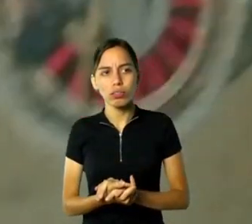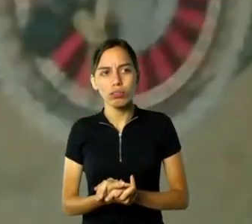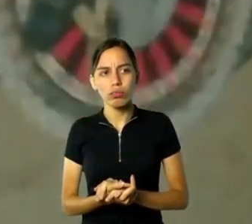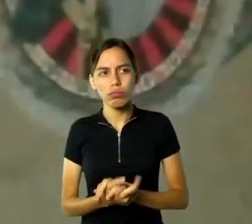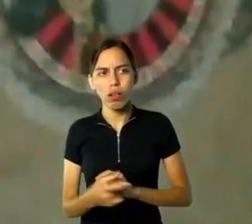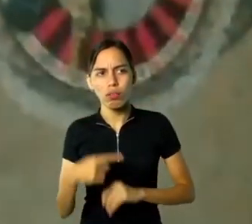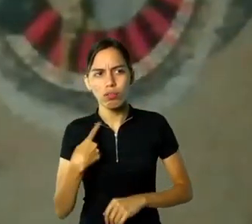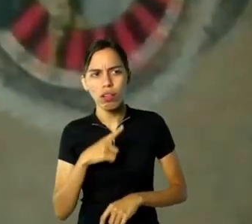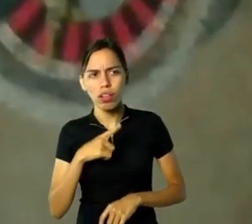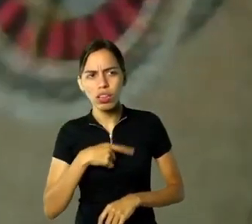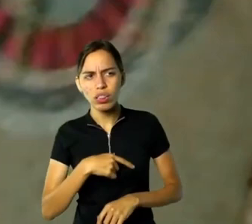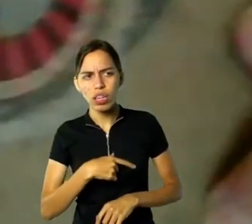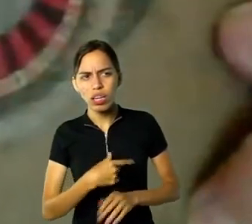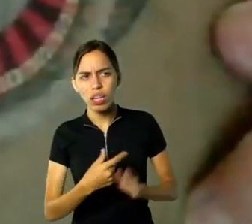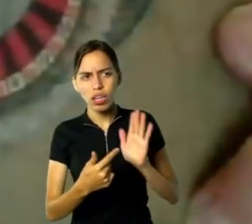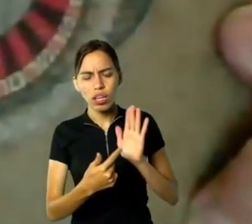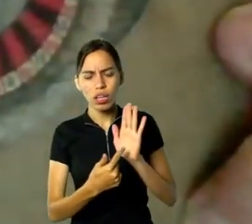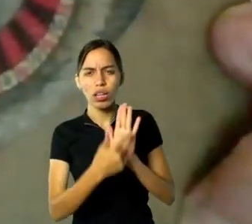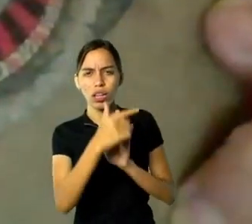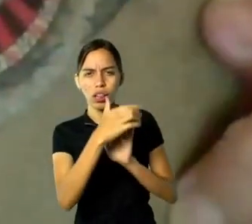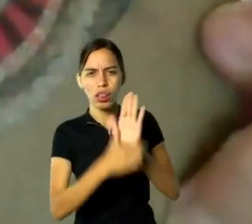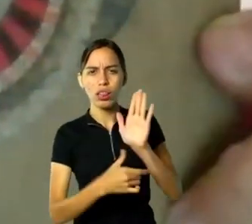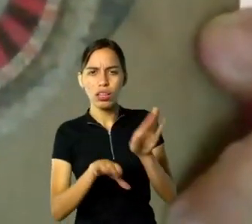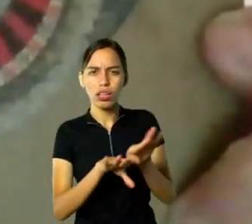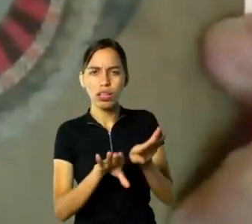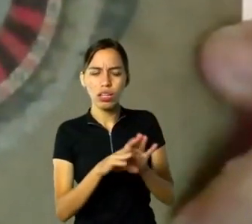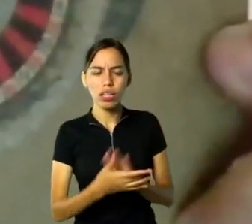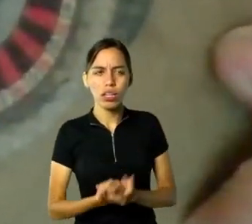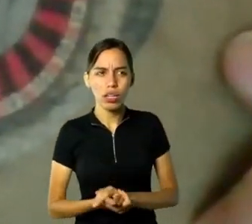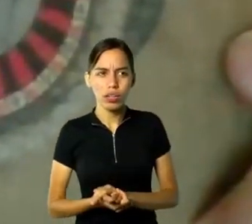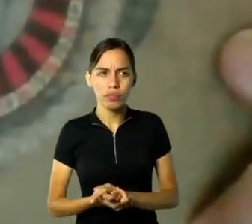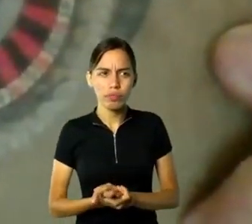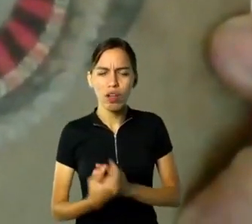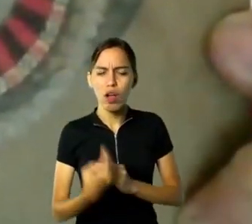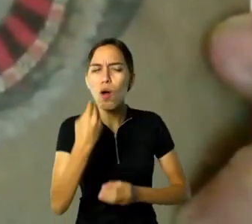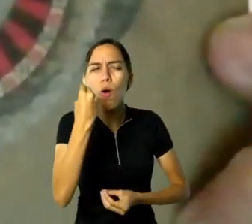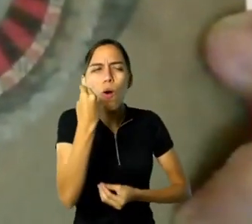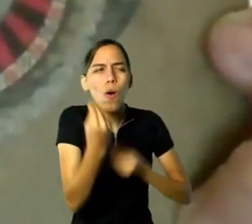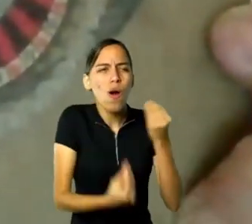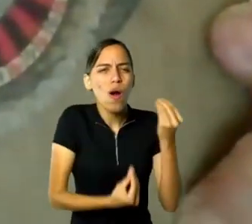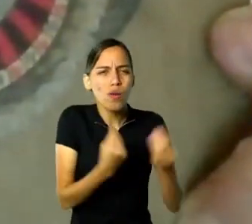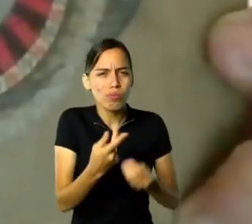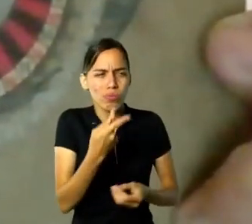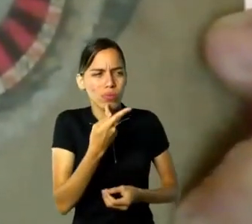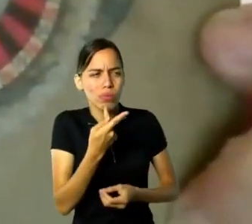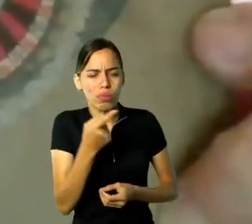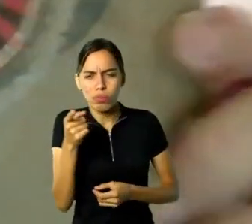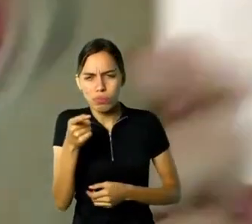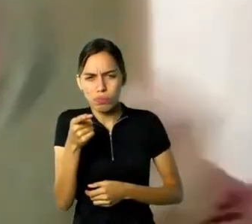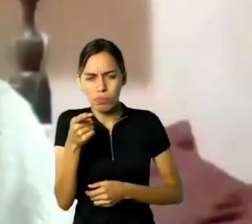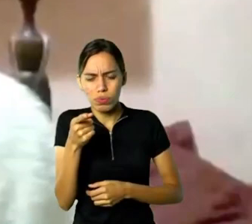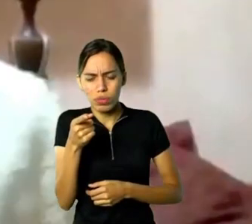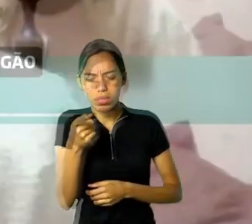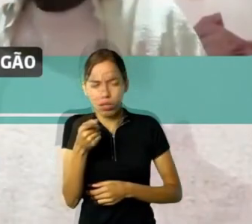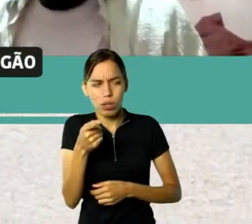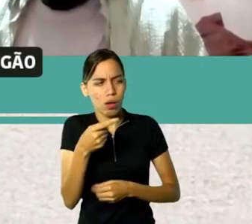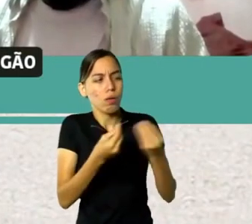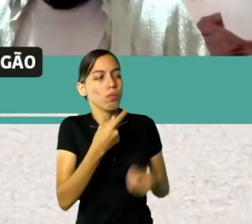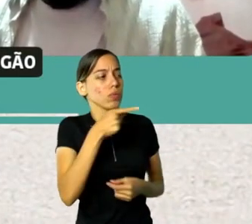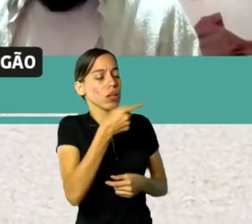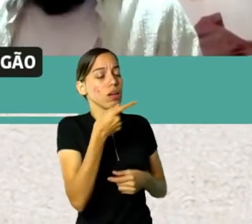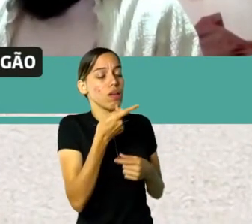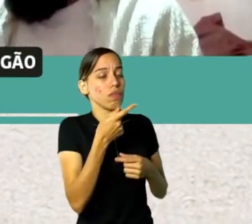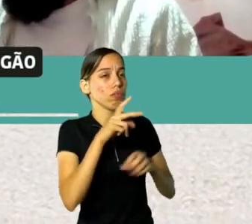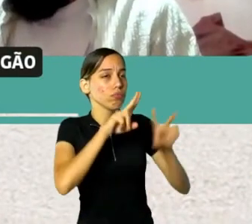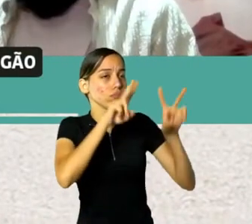também, o tropecassino. Como que é esse processo que você relata aí nesse livro, no tropecassino? O que o livro traz?